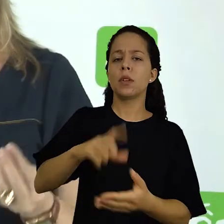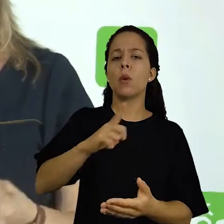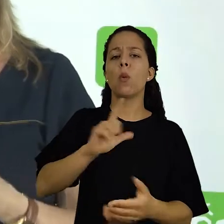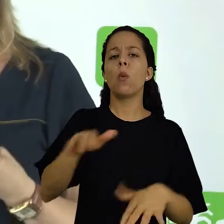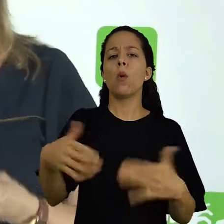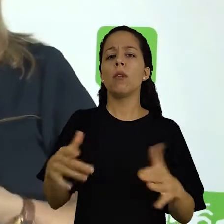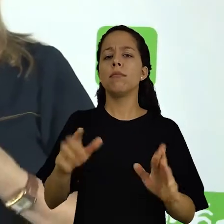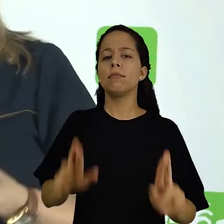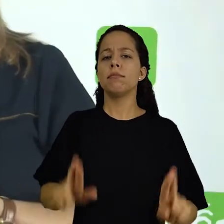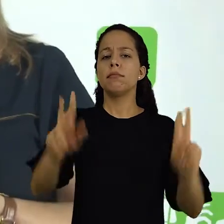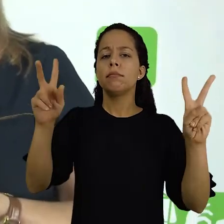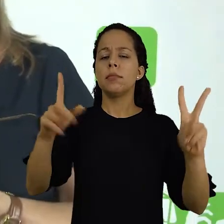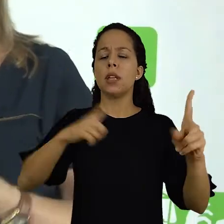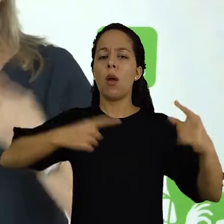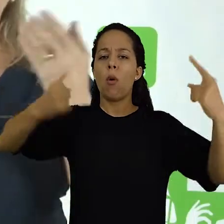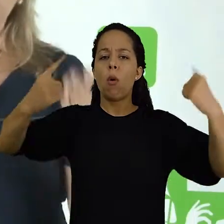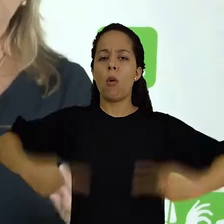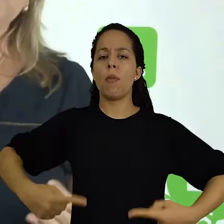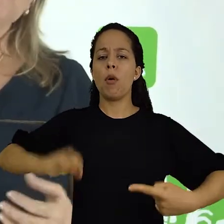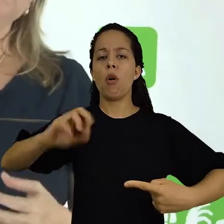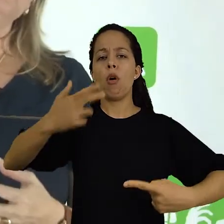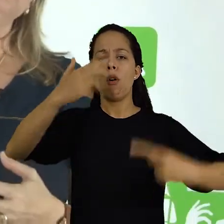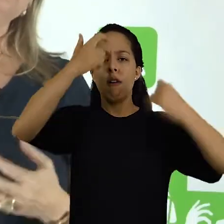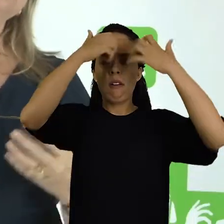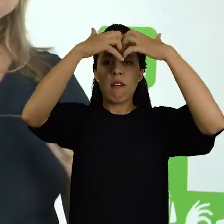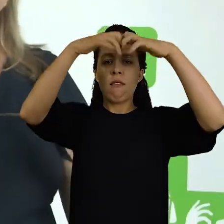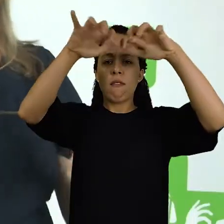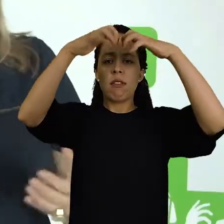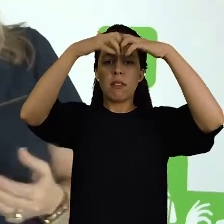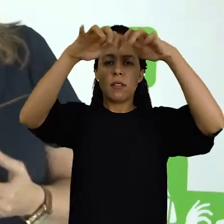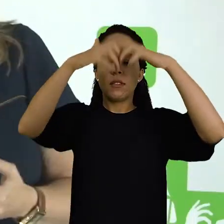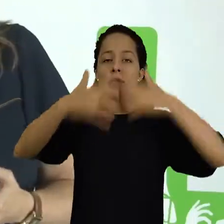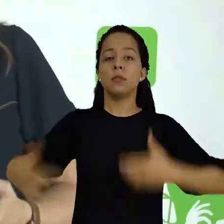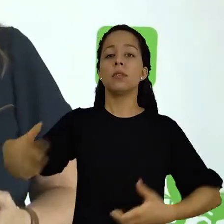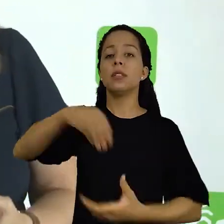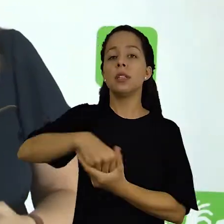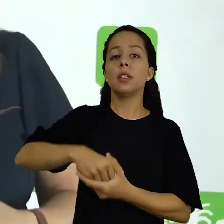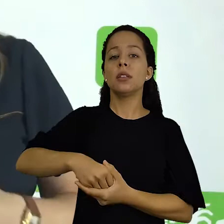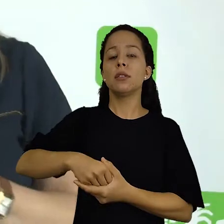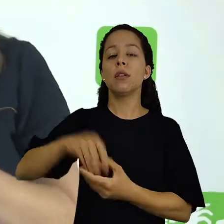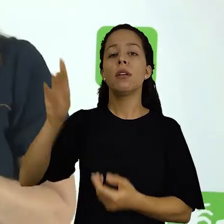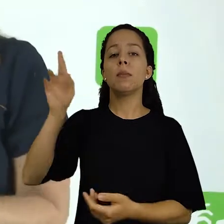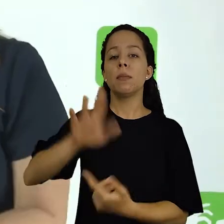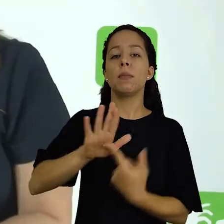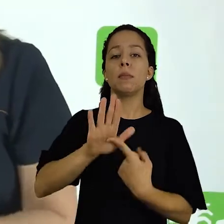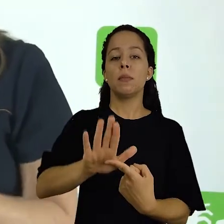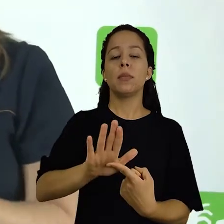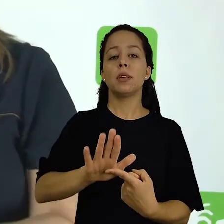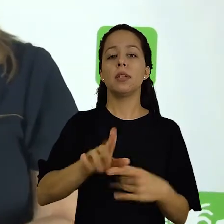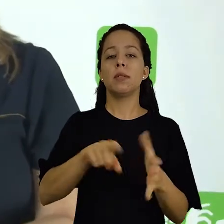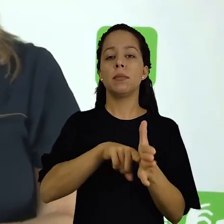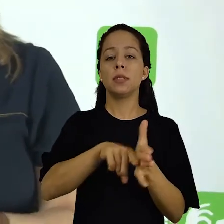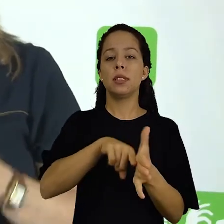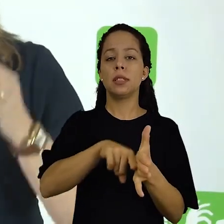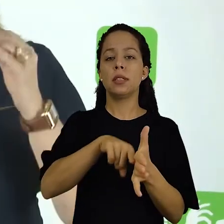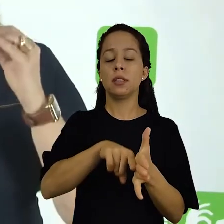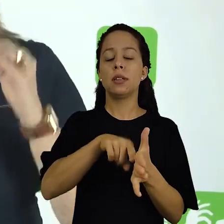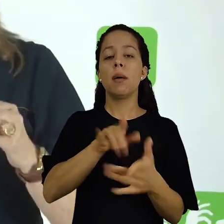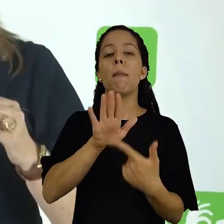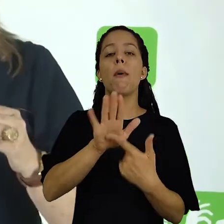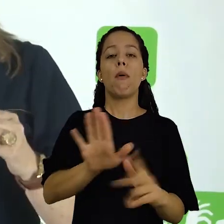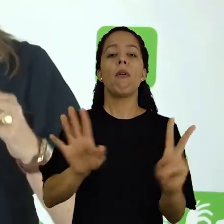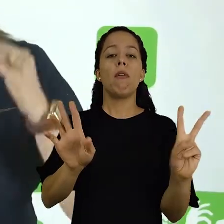diferencial competitivo ou qual o diferencial reflexivo que vai representar essa pesquisa